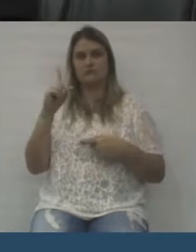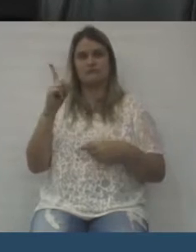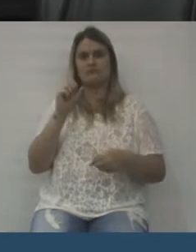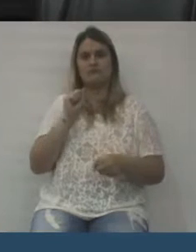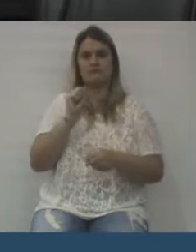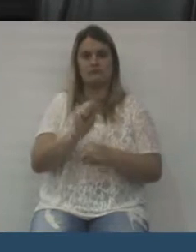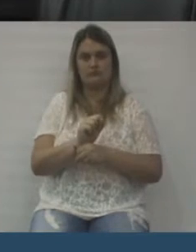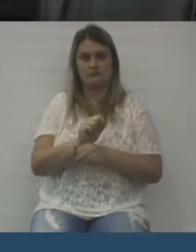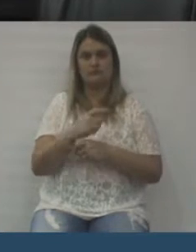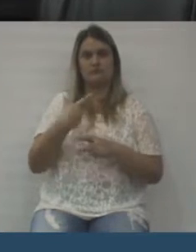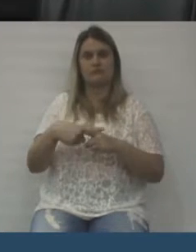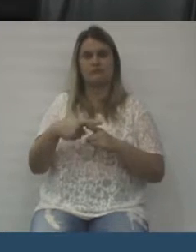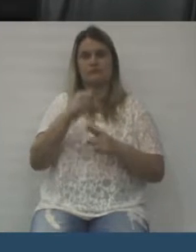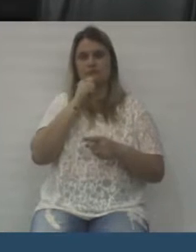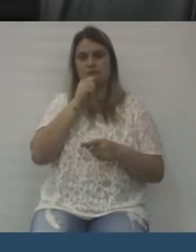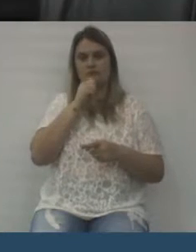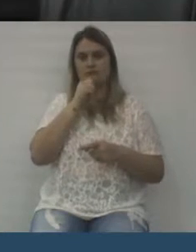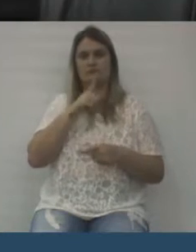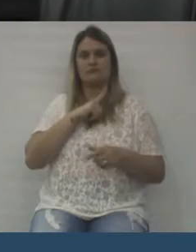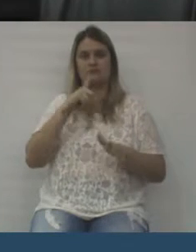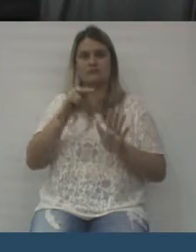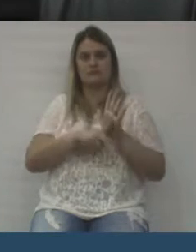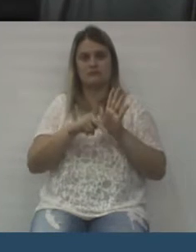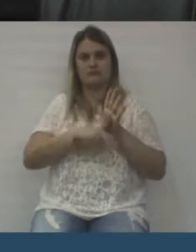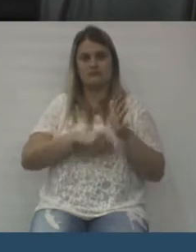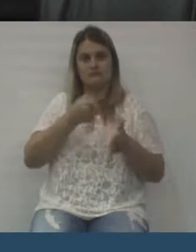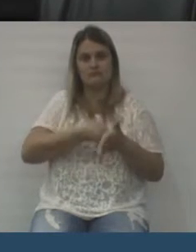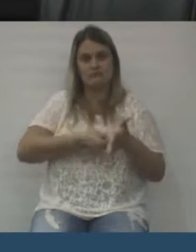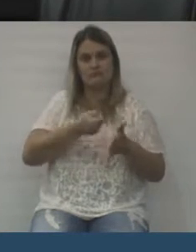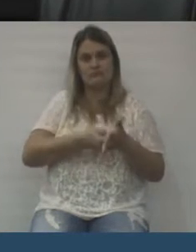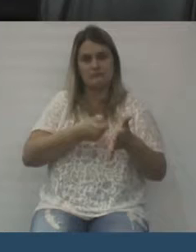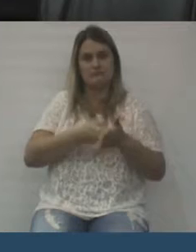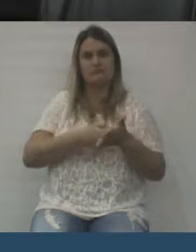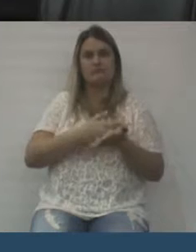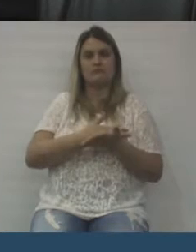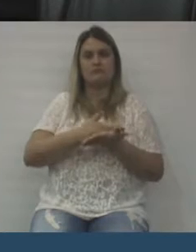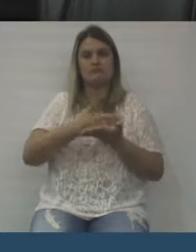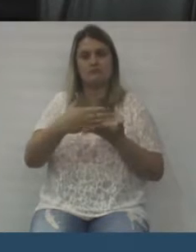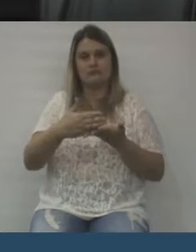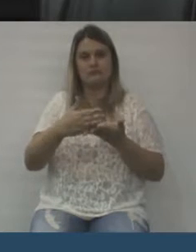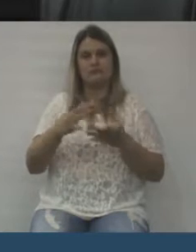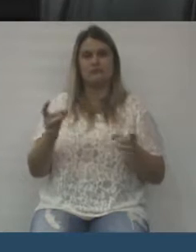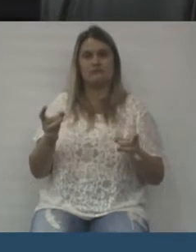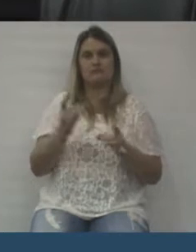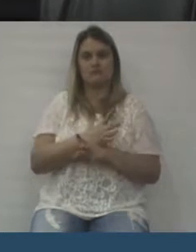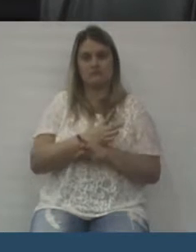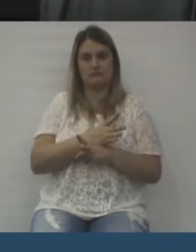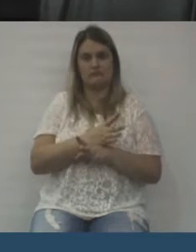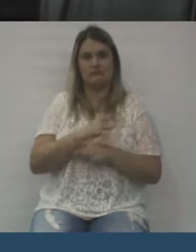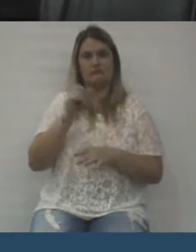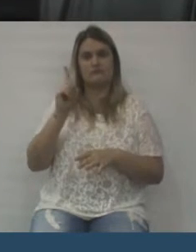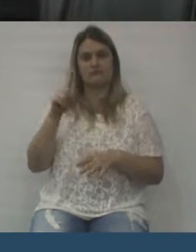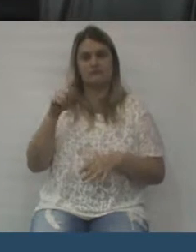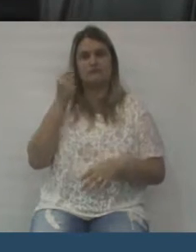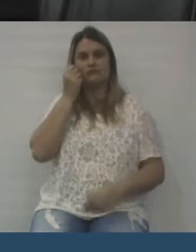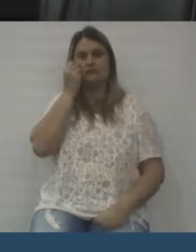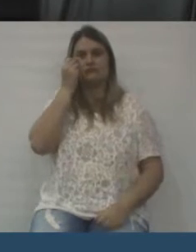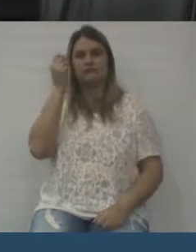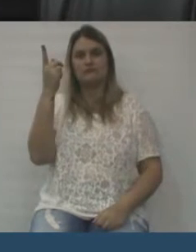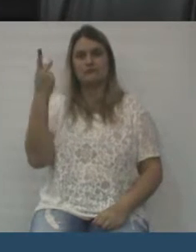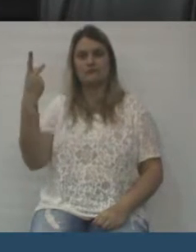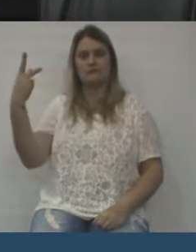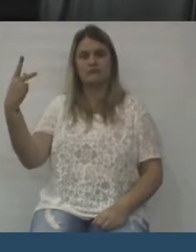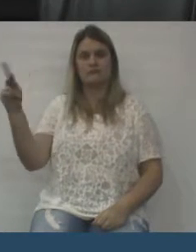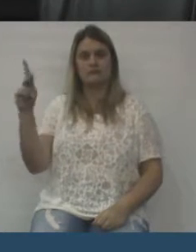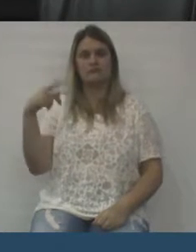não vamos parar, porque ainda nós temos um projeto para começar e concluir ainda, que foi uma ideia